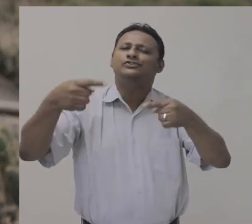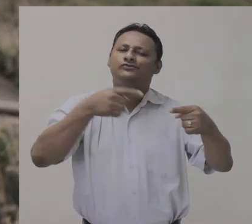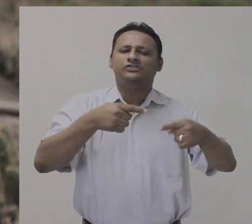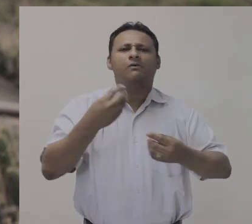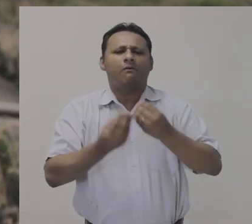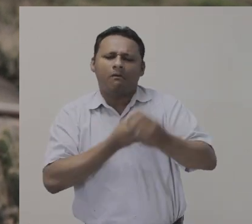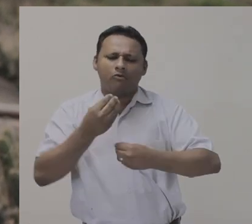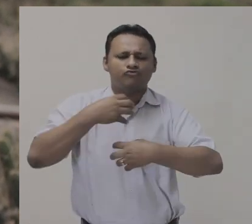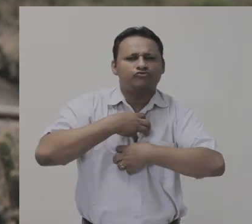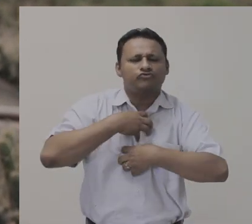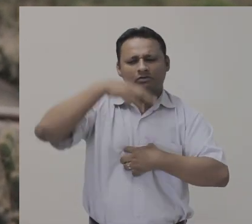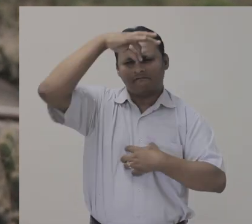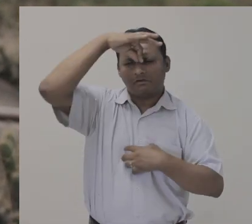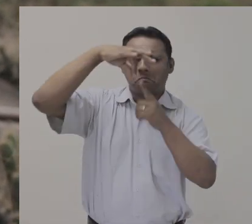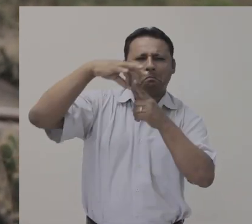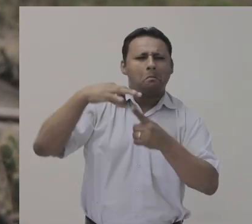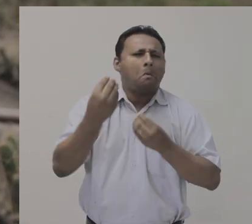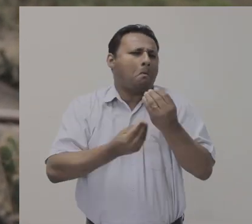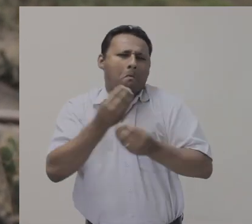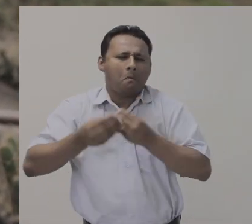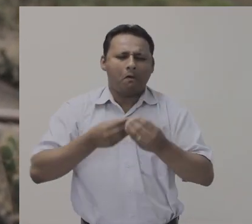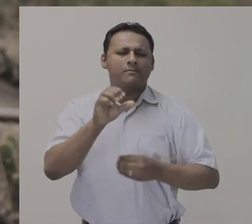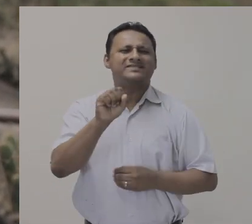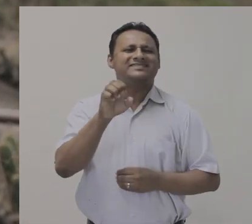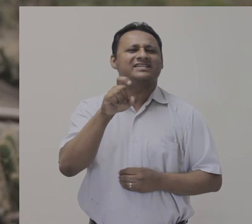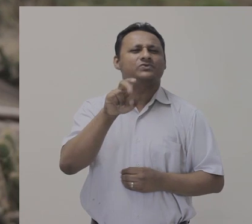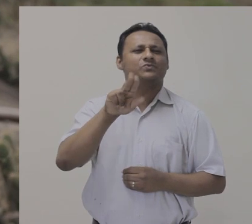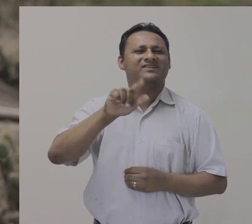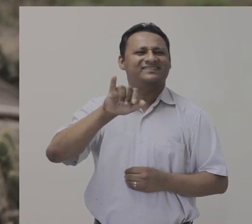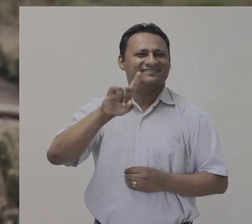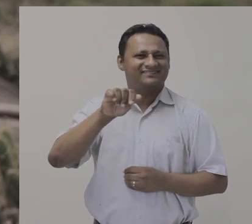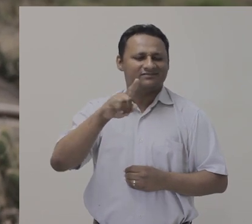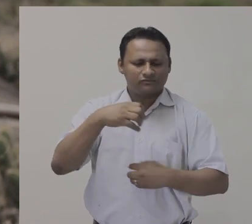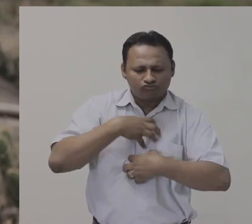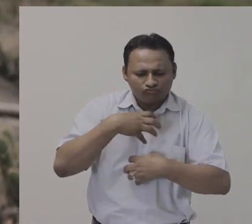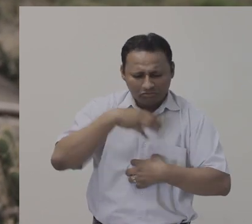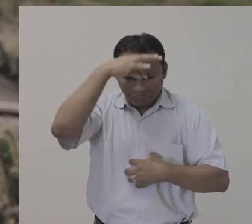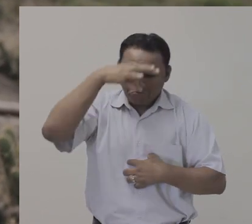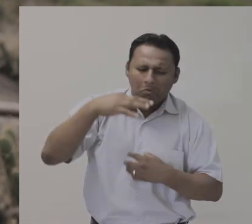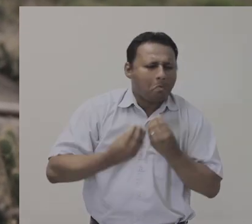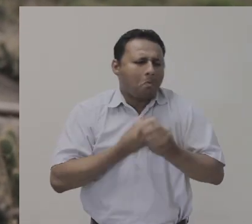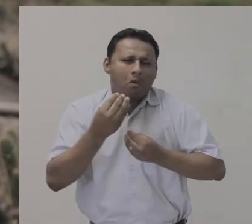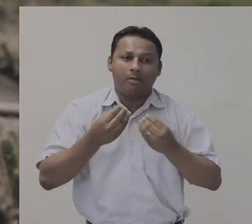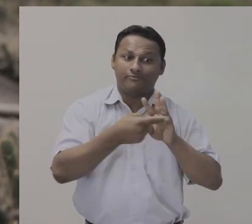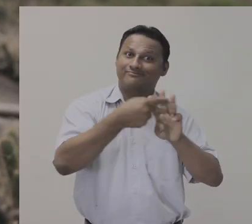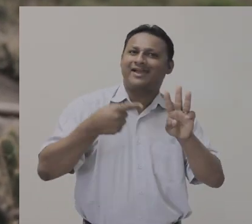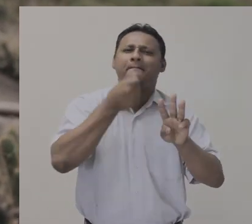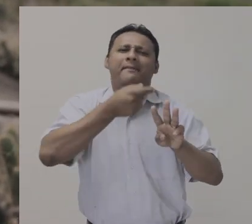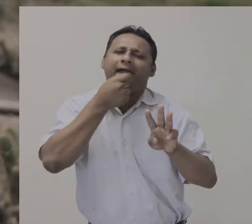Na peça, três atrizes abordam de forma bem-humorada e livre de preconceitos a relação da mulher com a sua própria